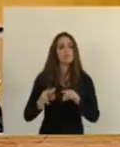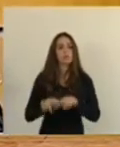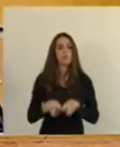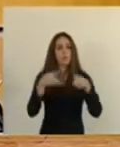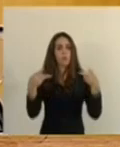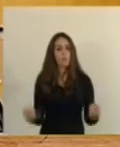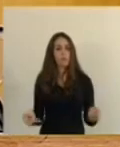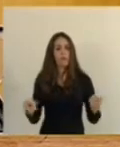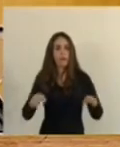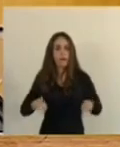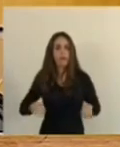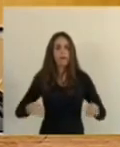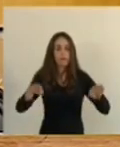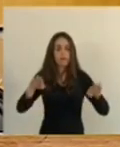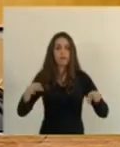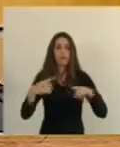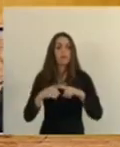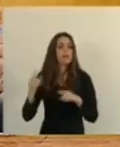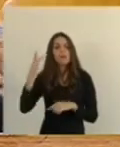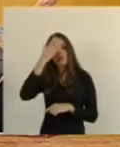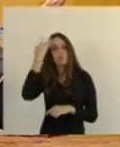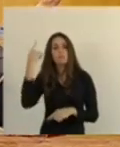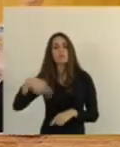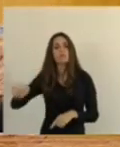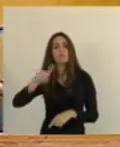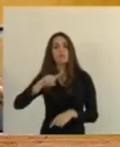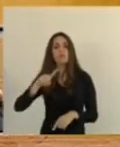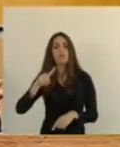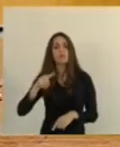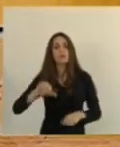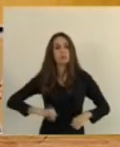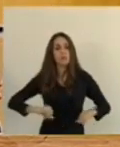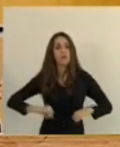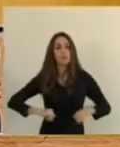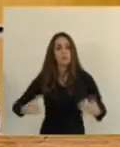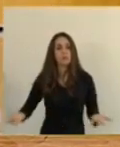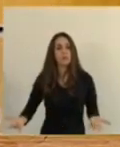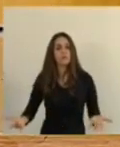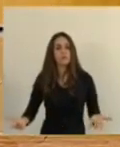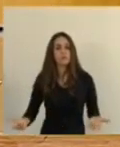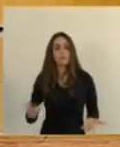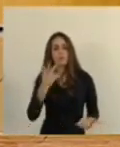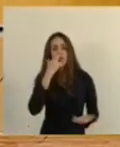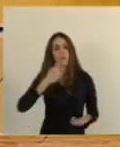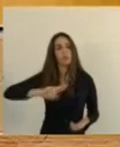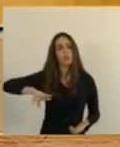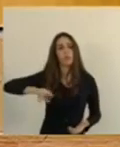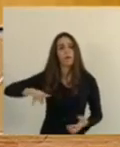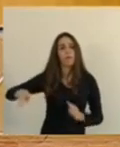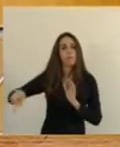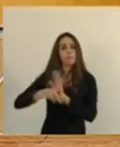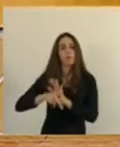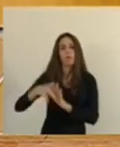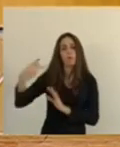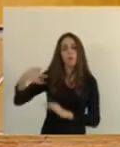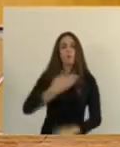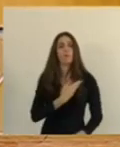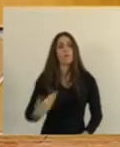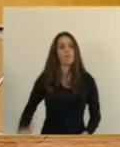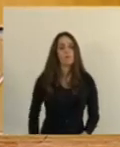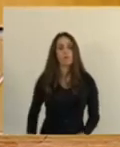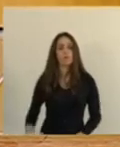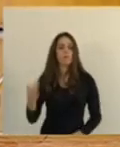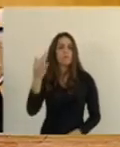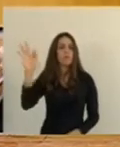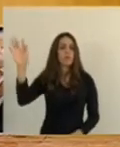E quem paga essa conta é o usuário, somos nós todos que pagamos essa conta. Essa conta não é uma conta que está no bolso do governo federal,